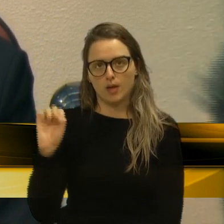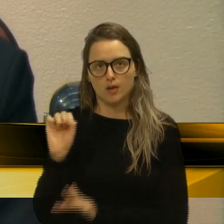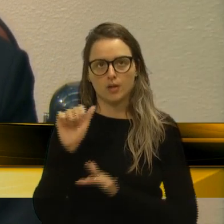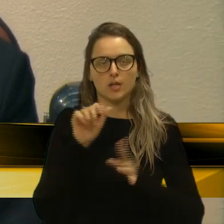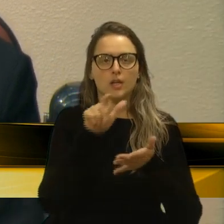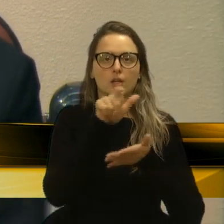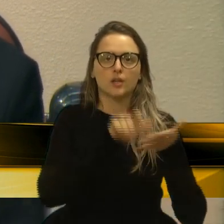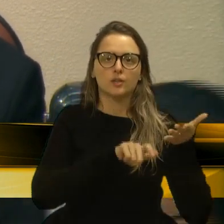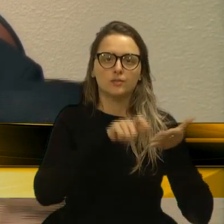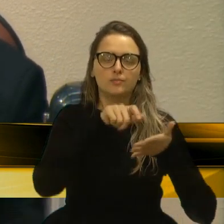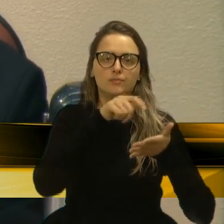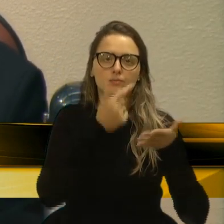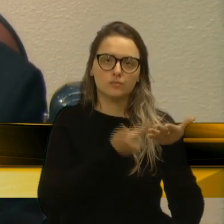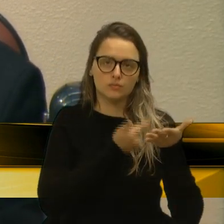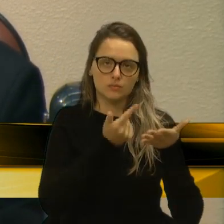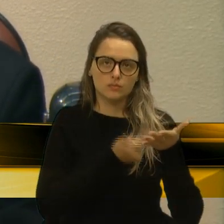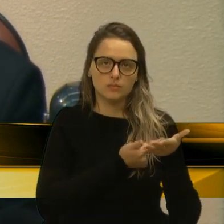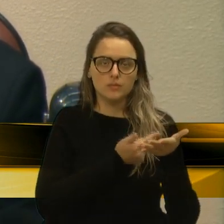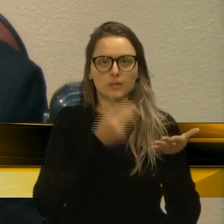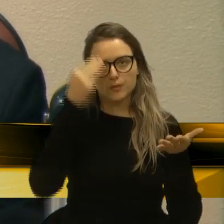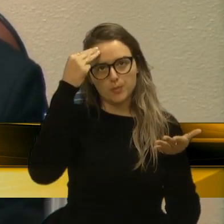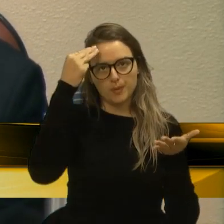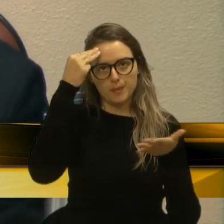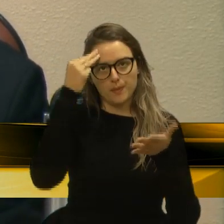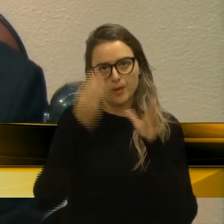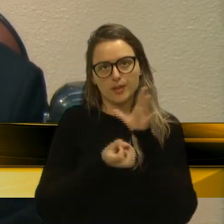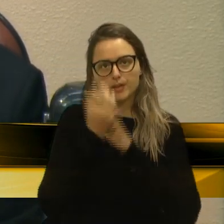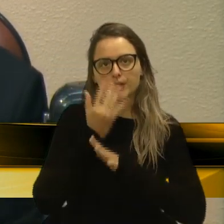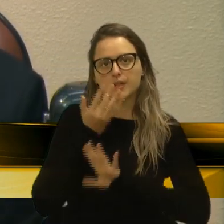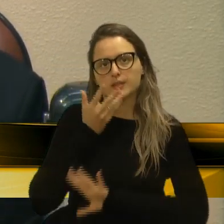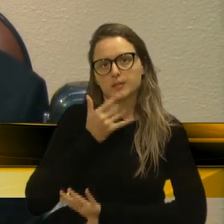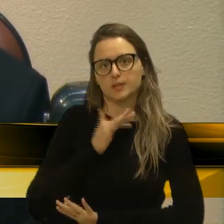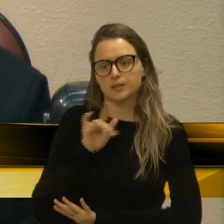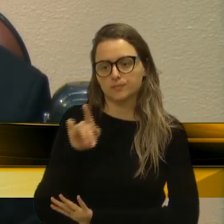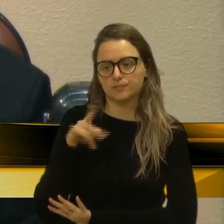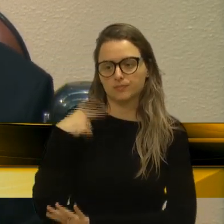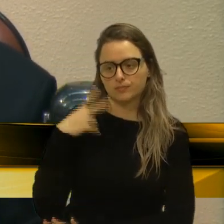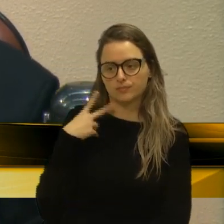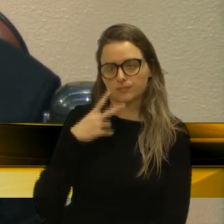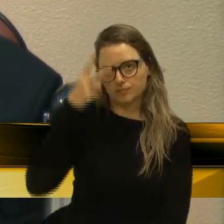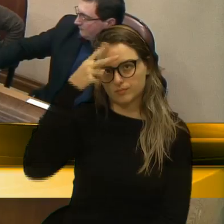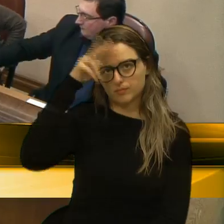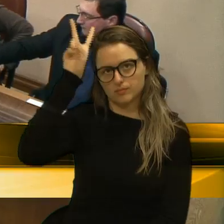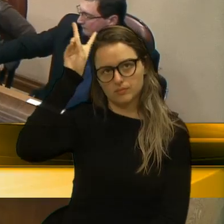Memórias Inventadas para as Crianças. Vereador Edson. Obrigado.